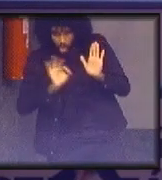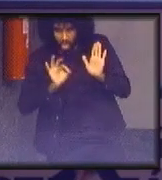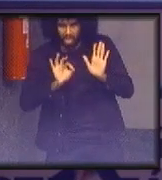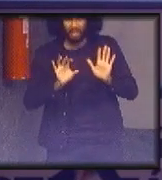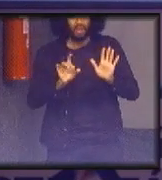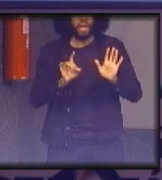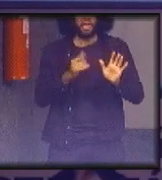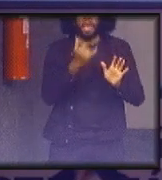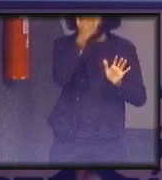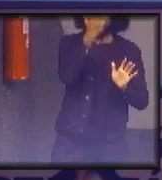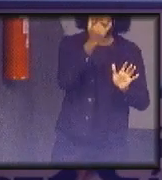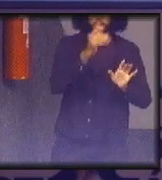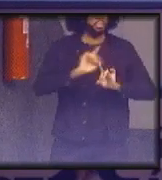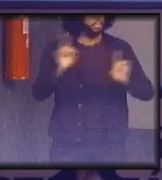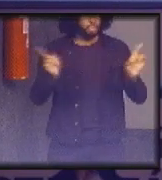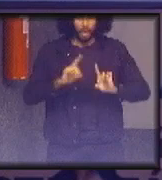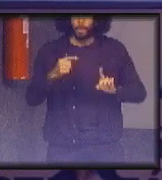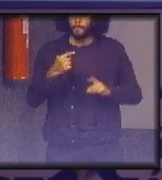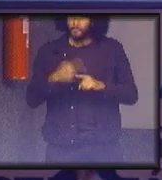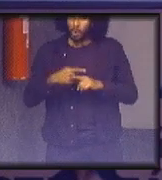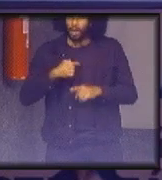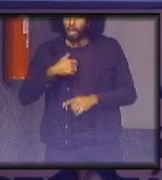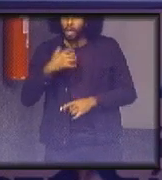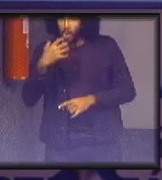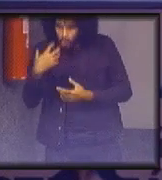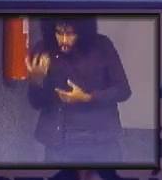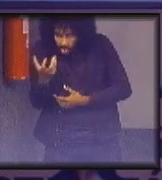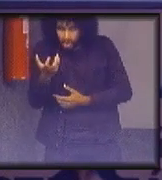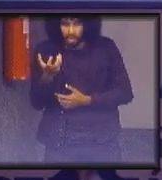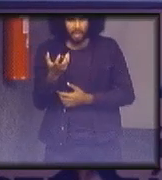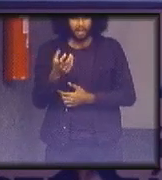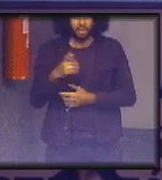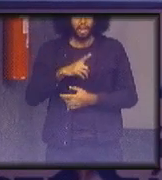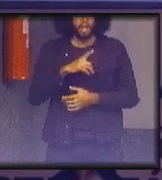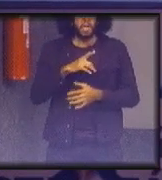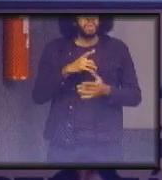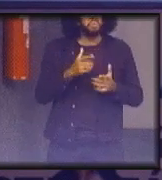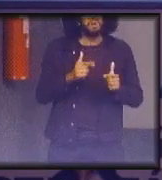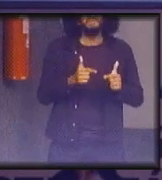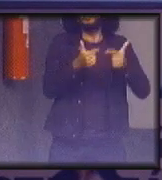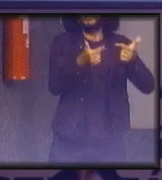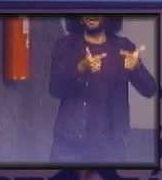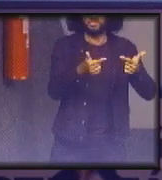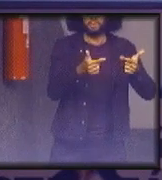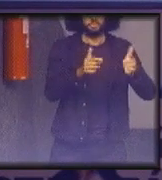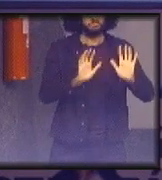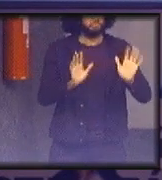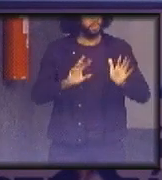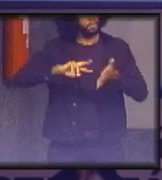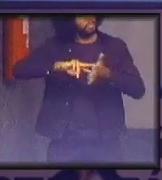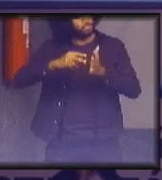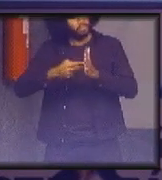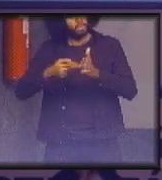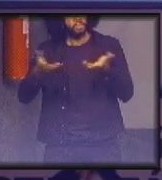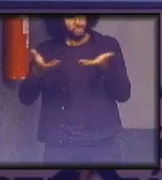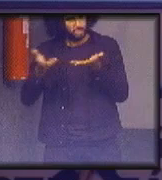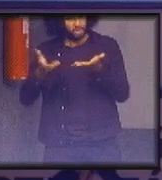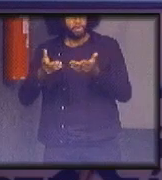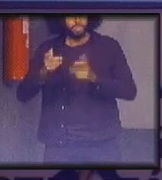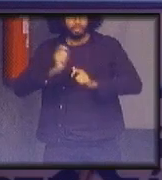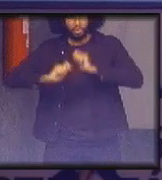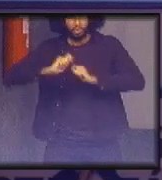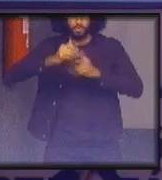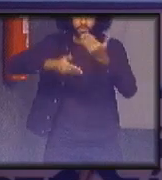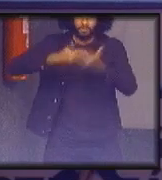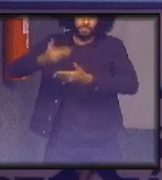acaso não por chance essa é a definição mais atual de economia